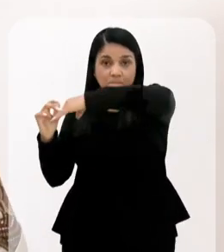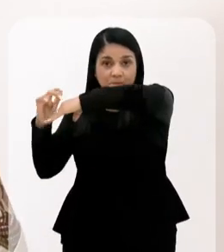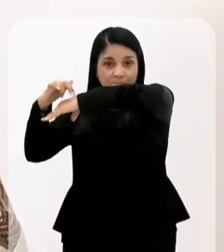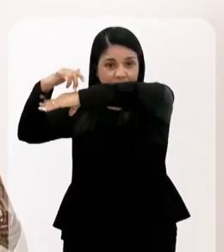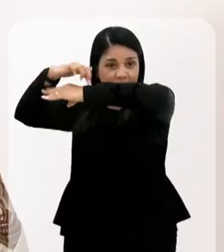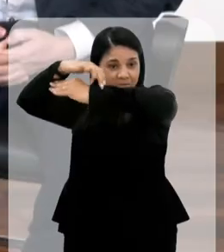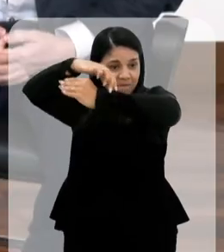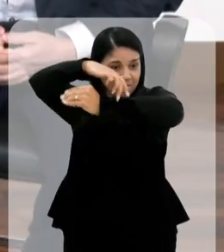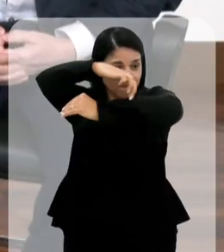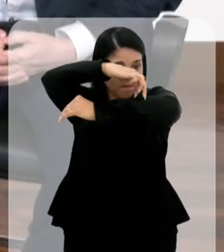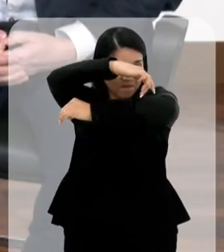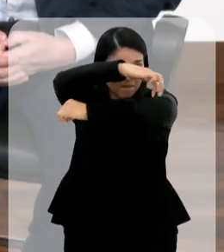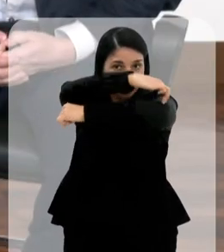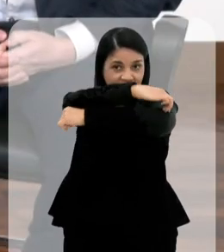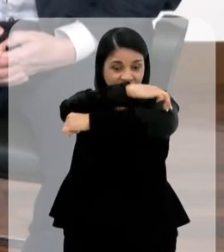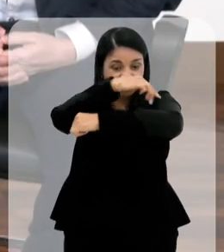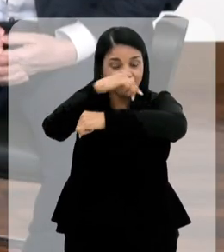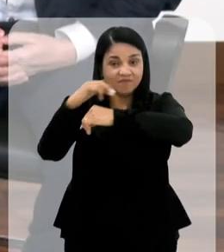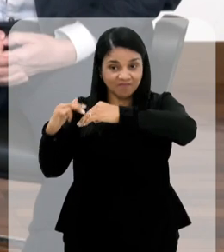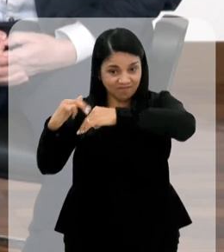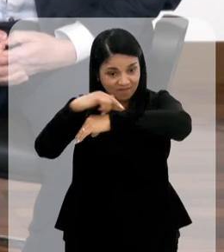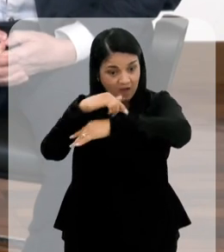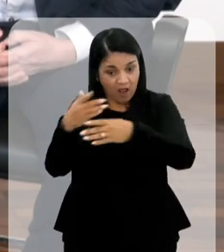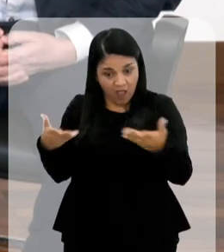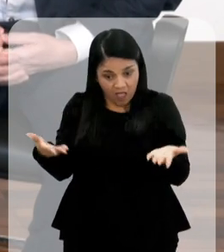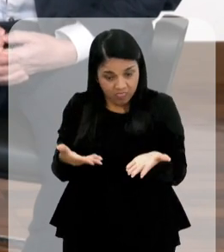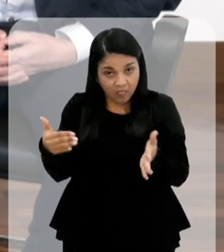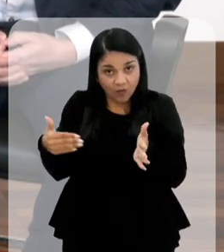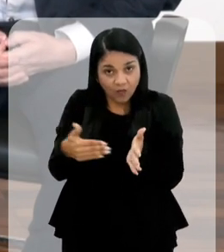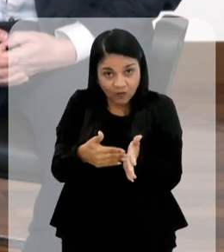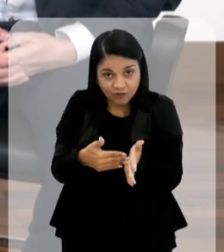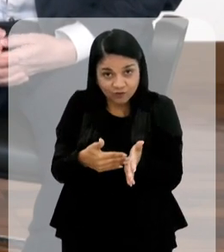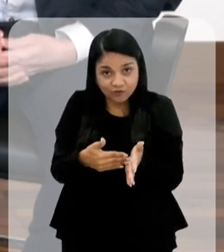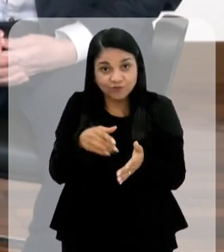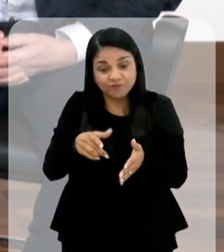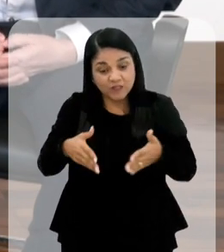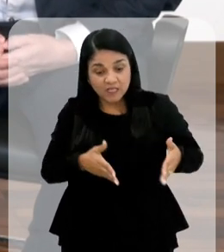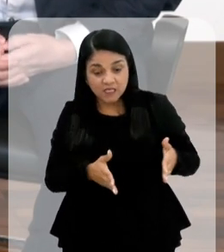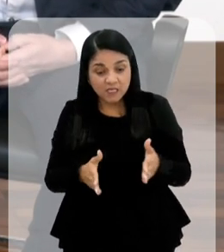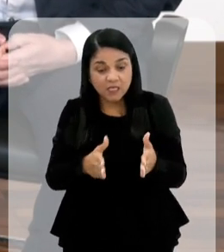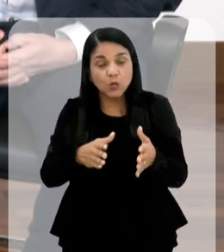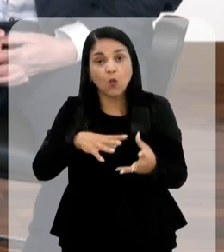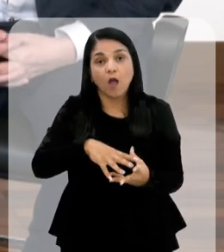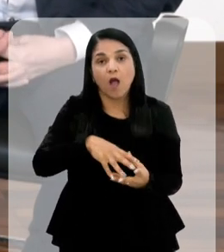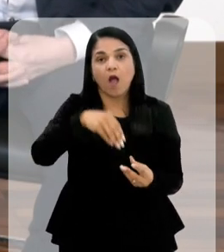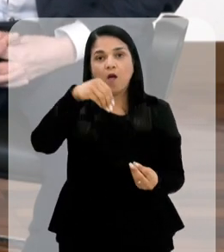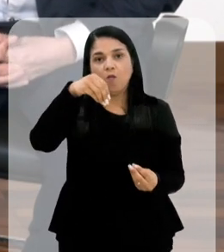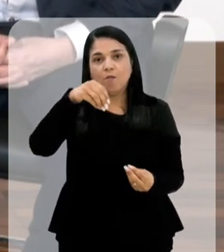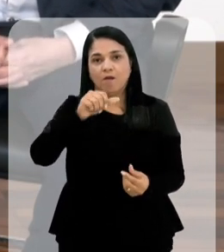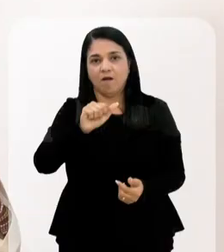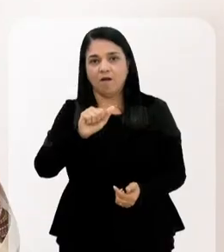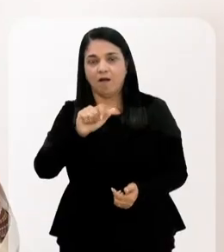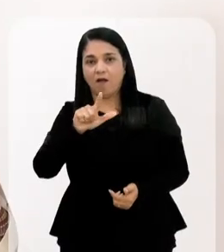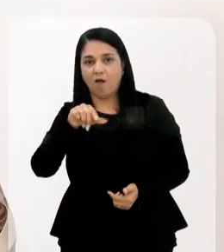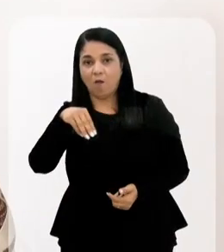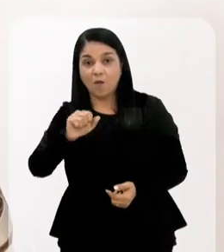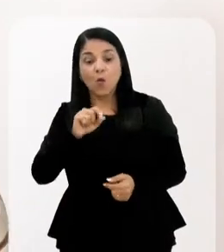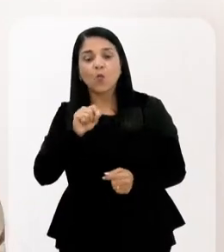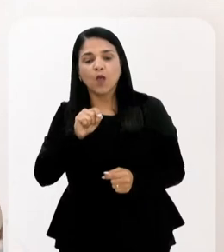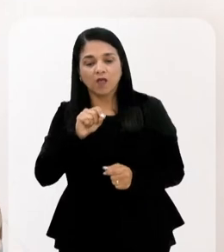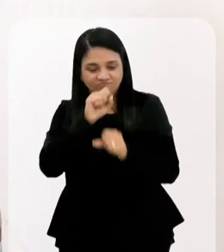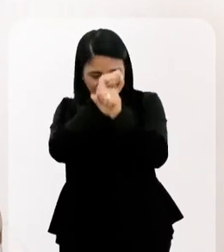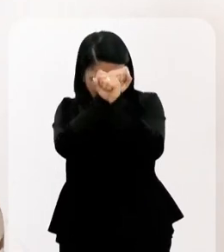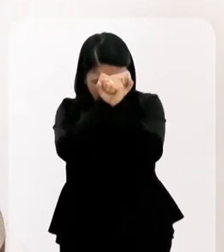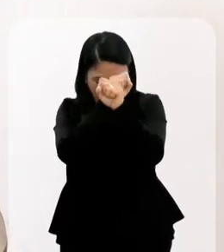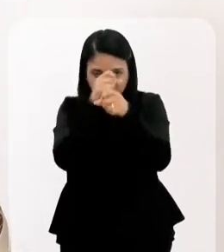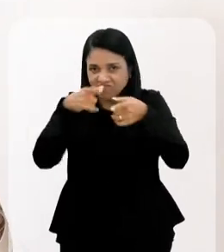passarela. Ali passava, e passa até hoje, o que eles chamavam de Rio das Almas. Por quê? Não